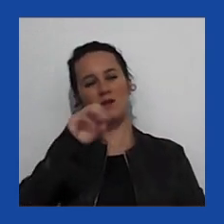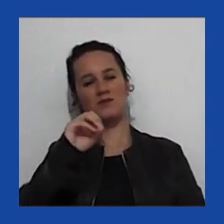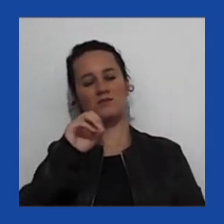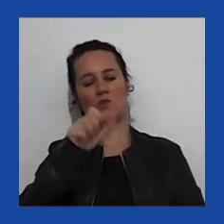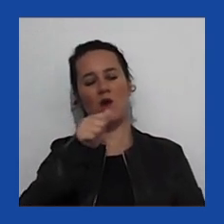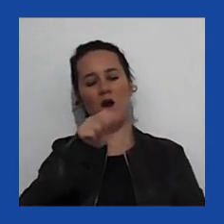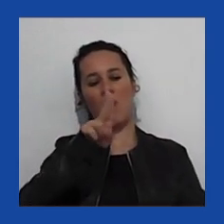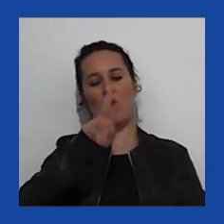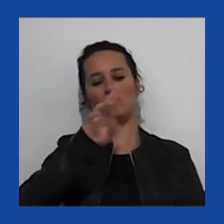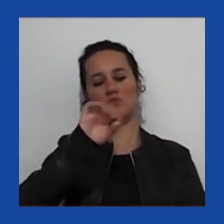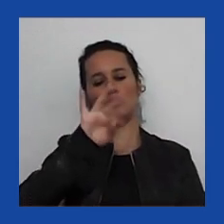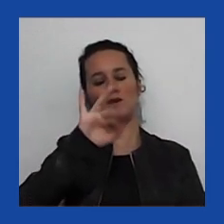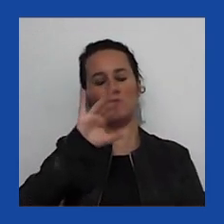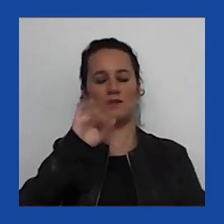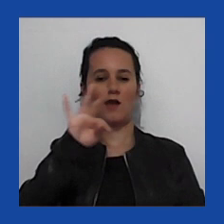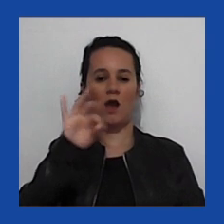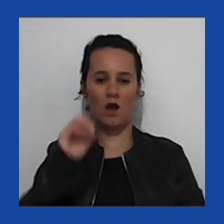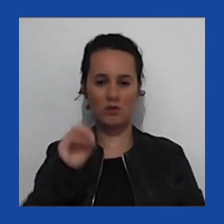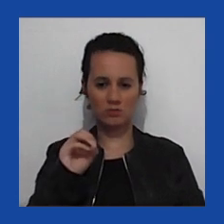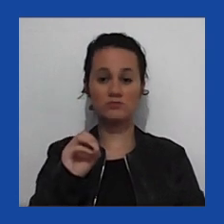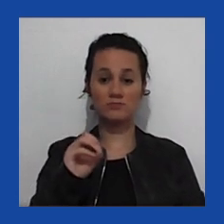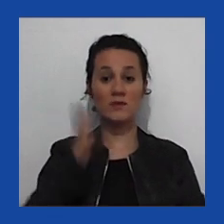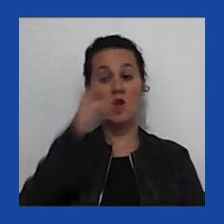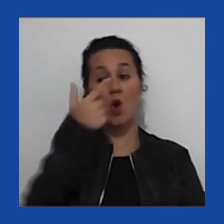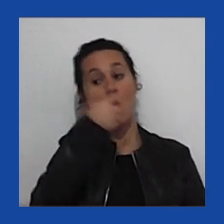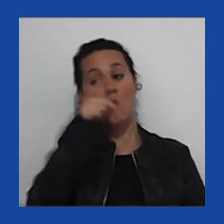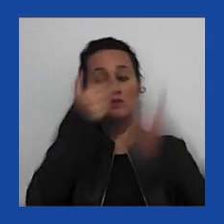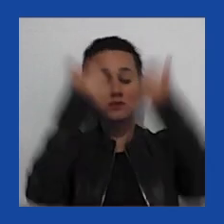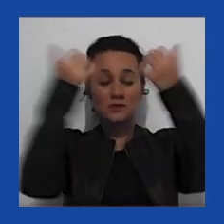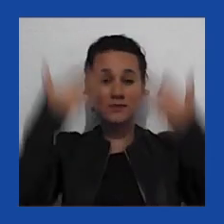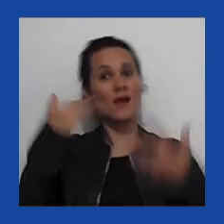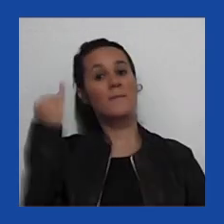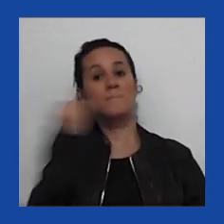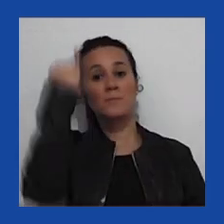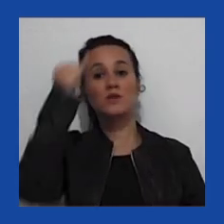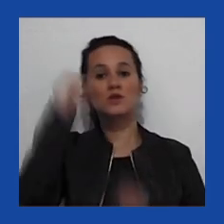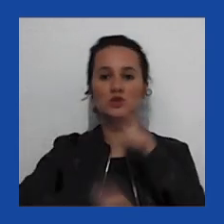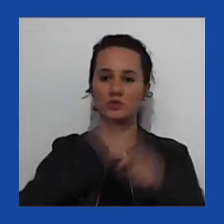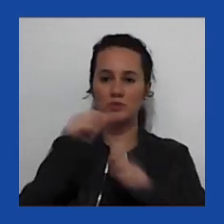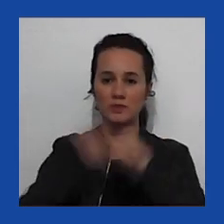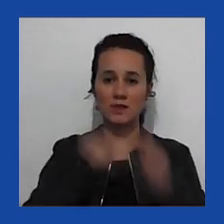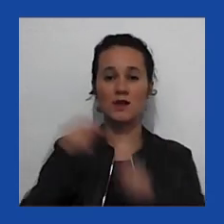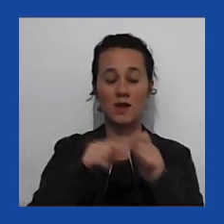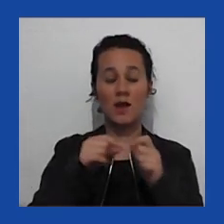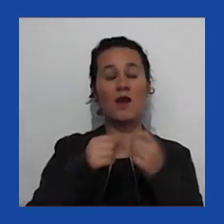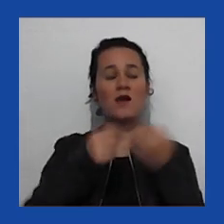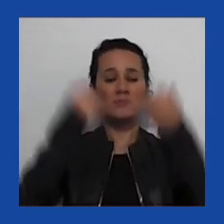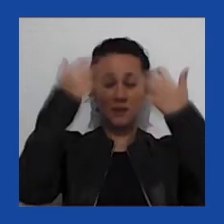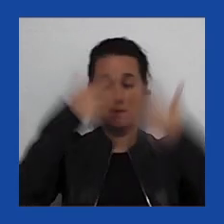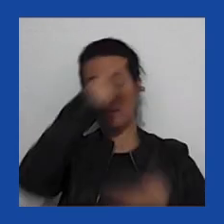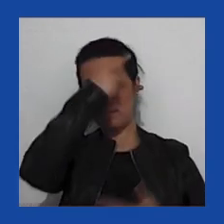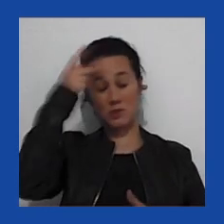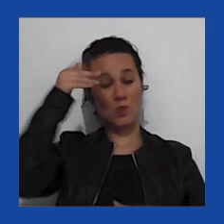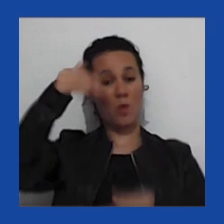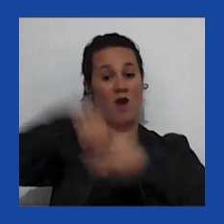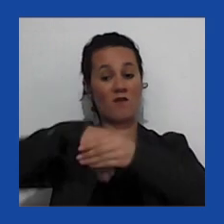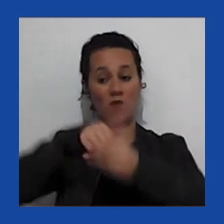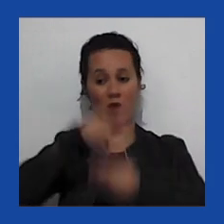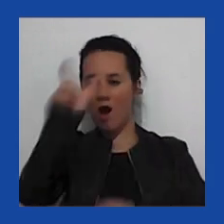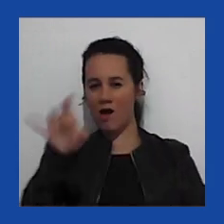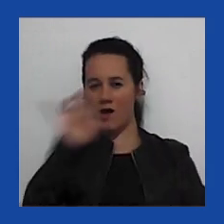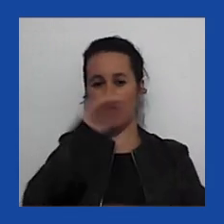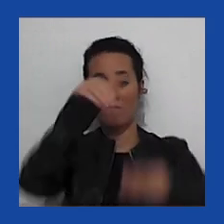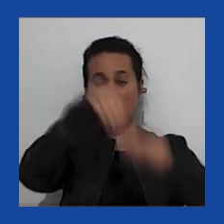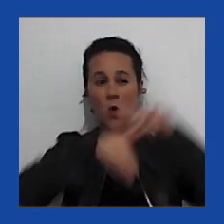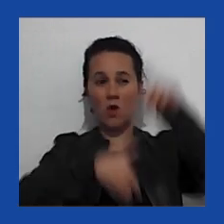Outra coisa muito importante que gostaria de dizer, e que o fato que um eleitor vota para um